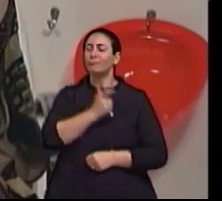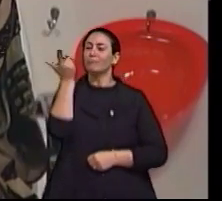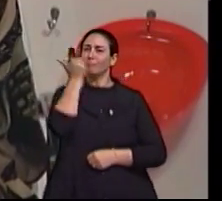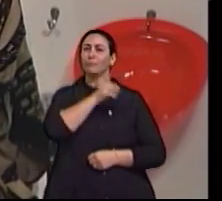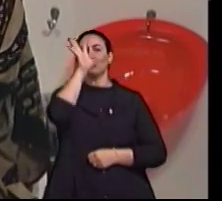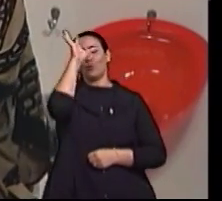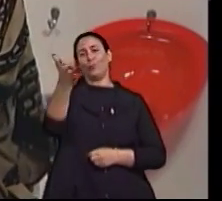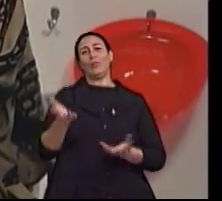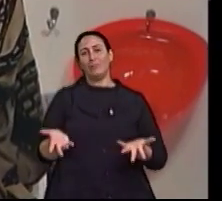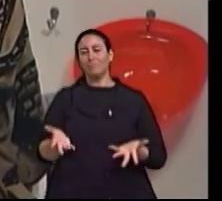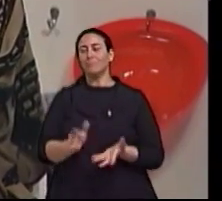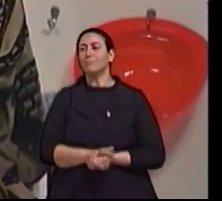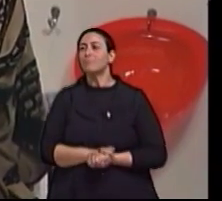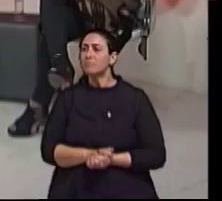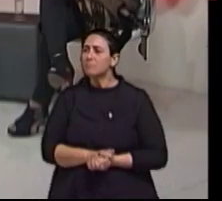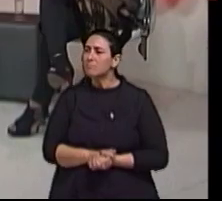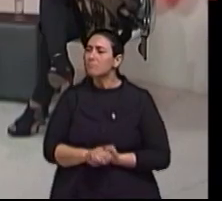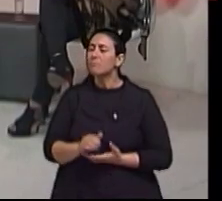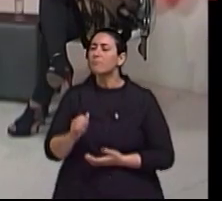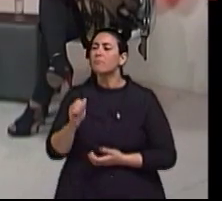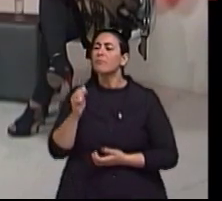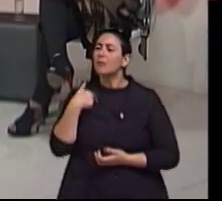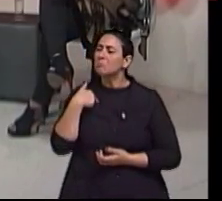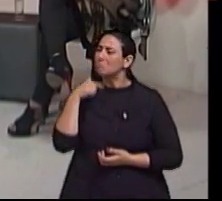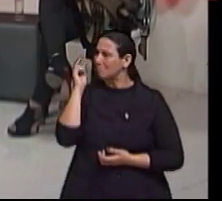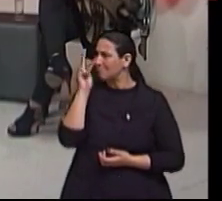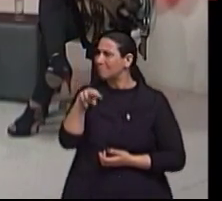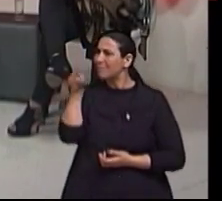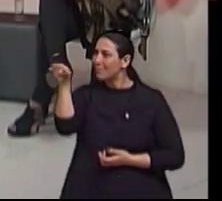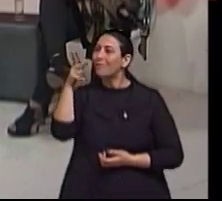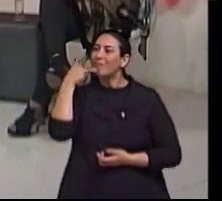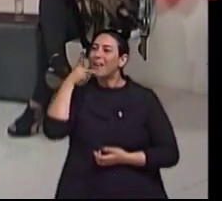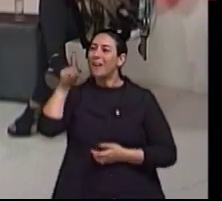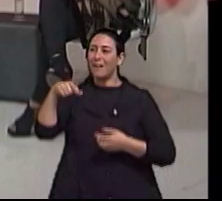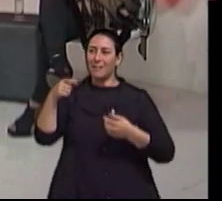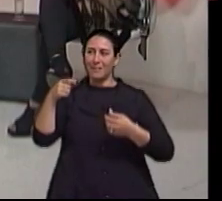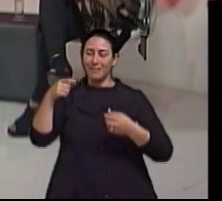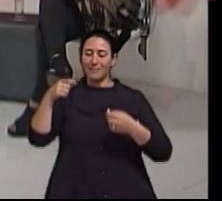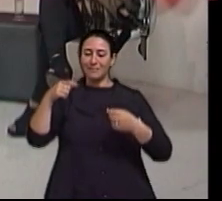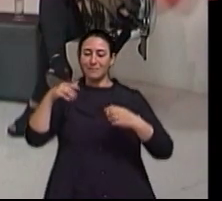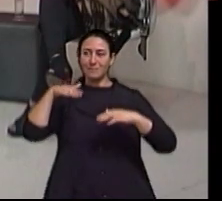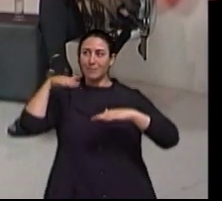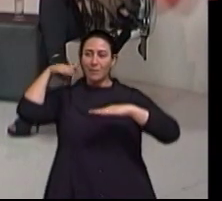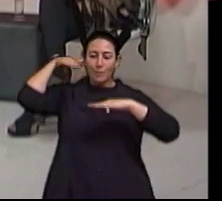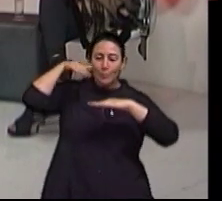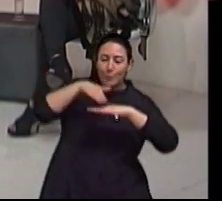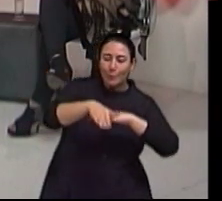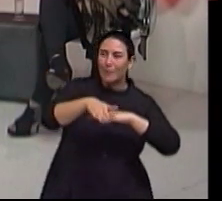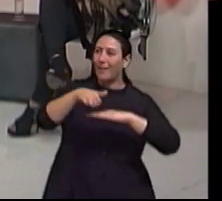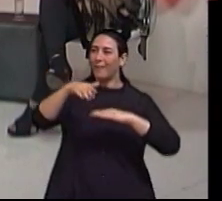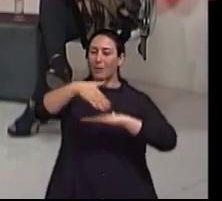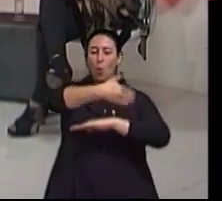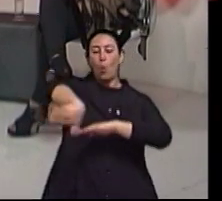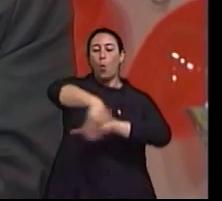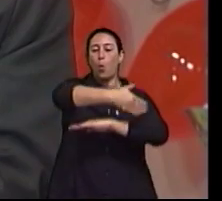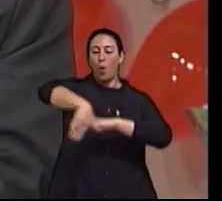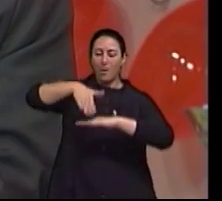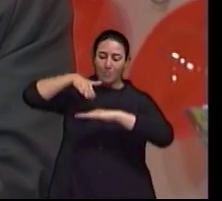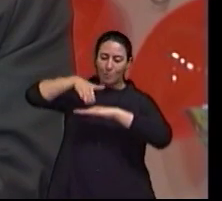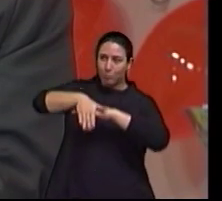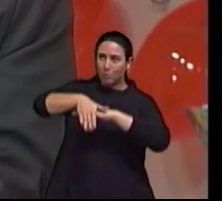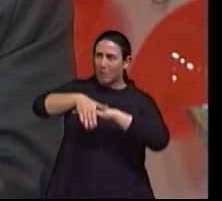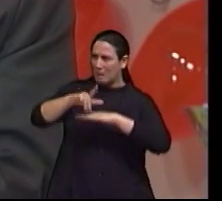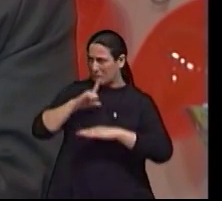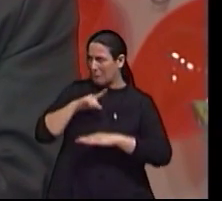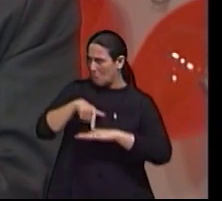Humberto, me diz o seguinte, aqueles, me chama a atenção sempre, aqueles rebaixamentos de calçada, eles são adequados ou às vezes eles estão muito pequenininhos? Não,